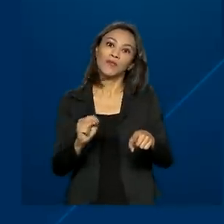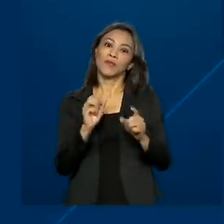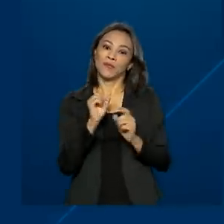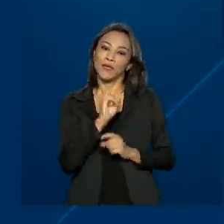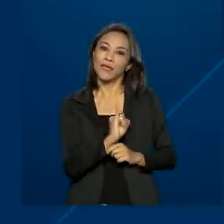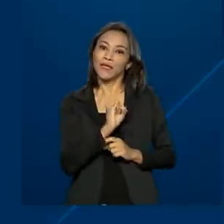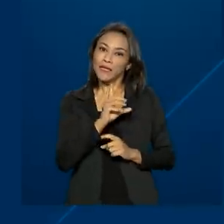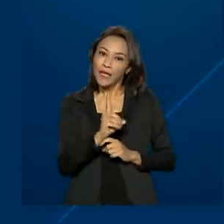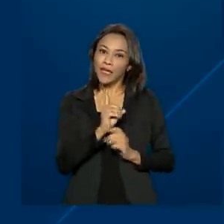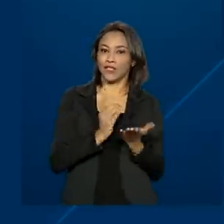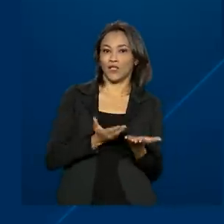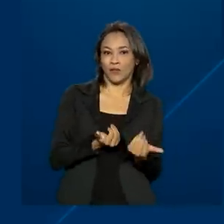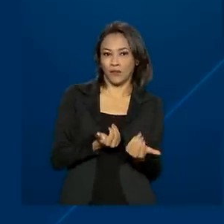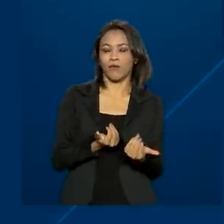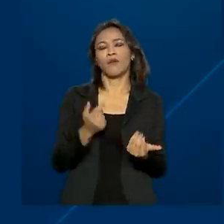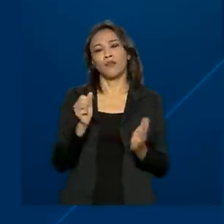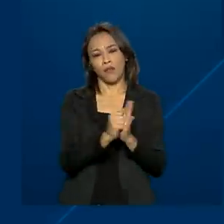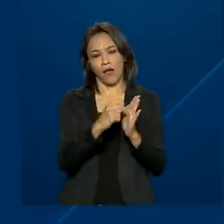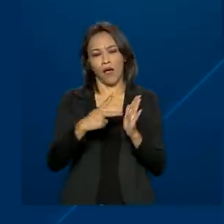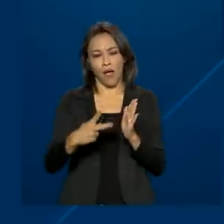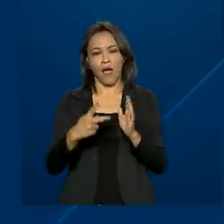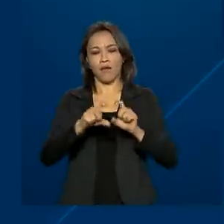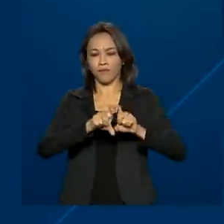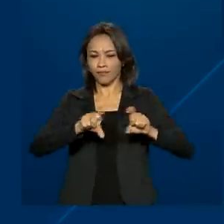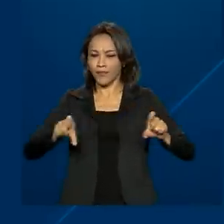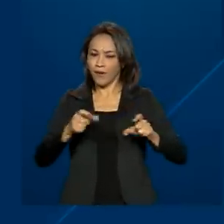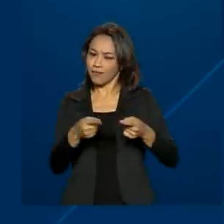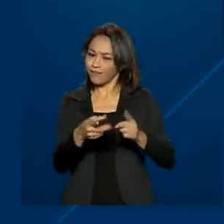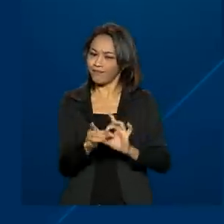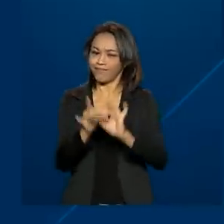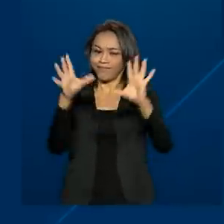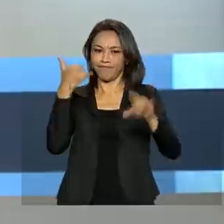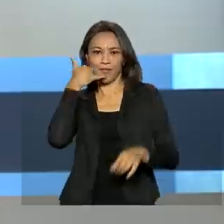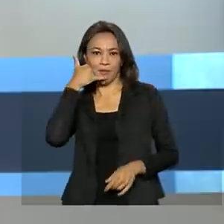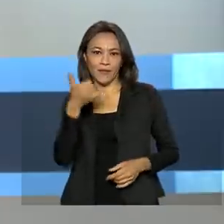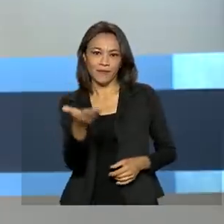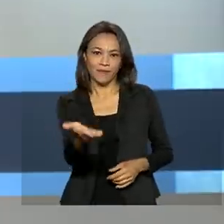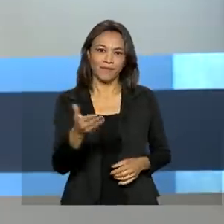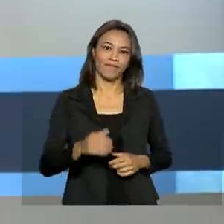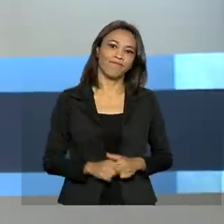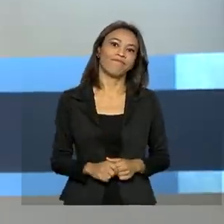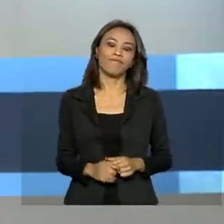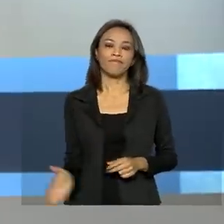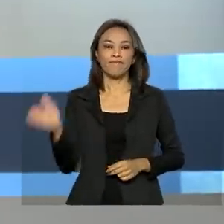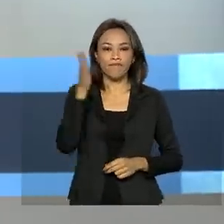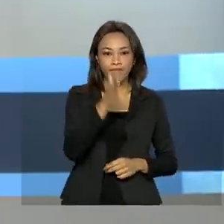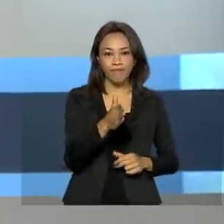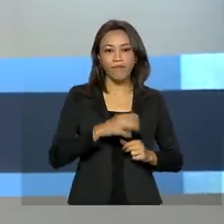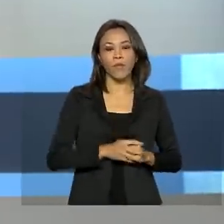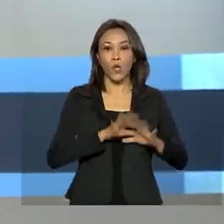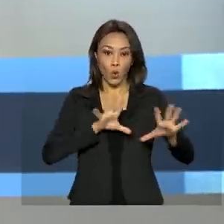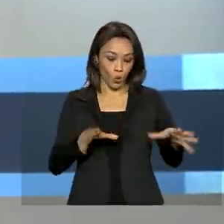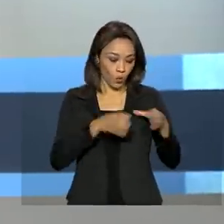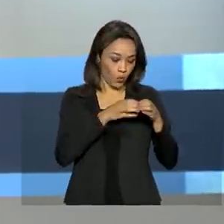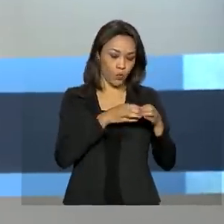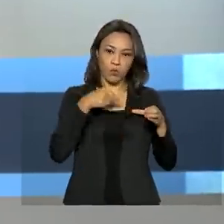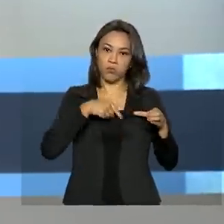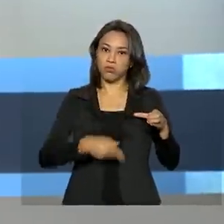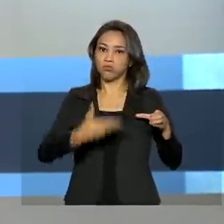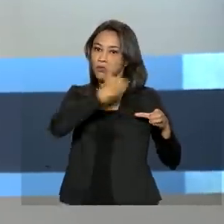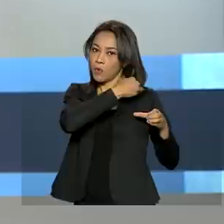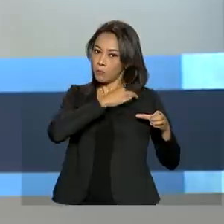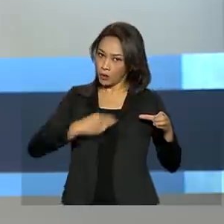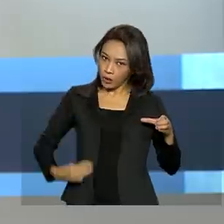O aplicativo está disponível para os sistemas Android e iOS. Uma comitiva liderada pelo ministro